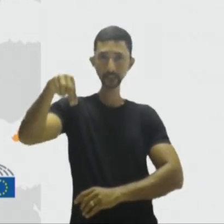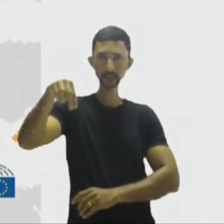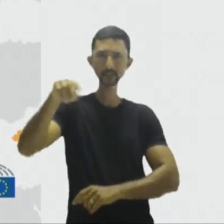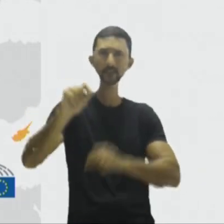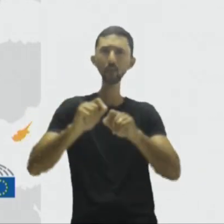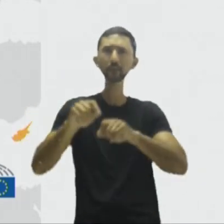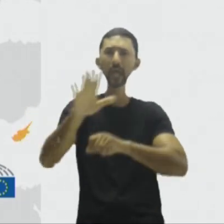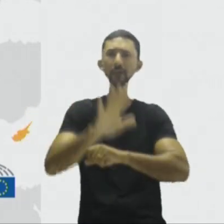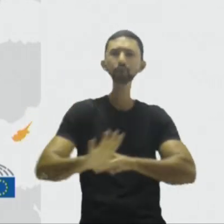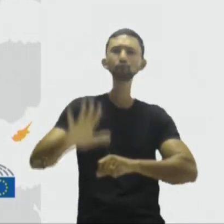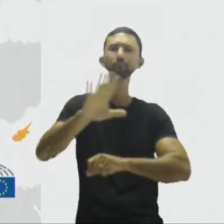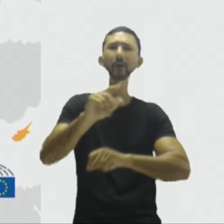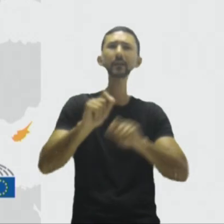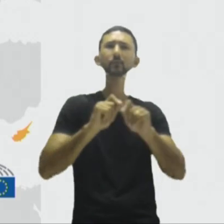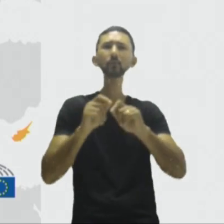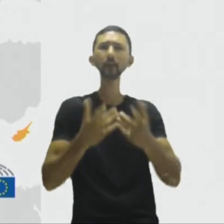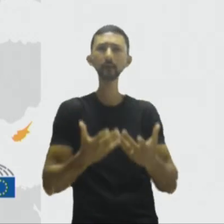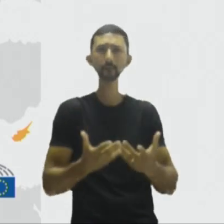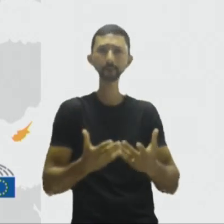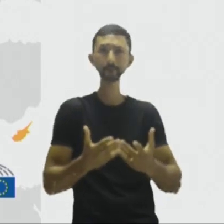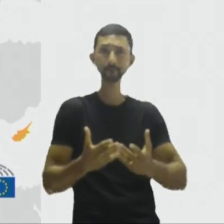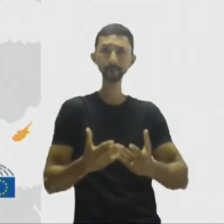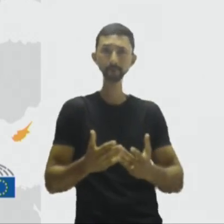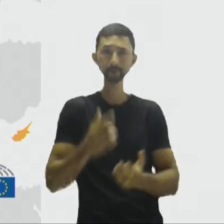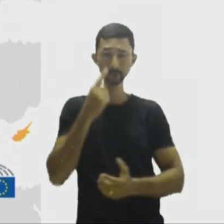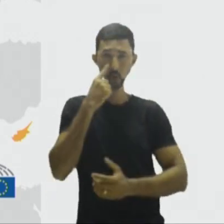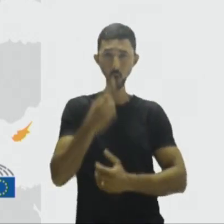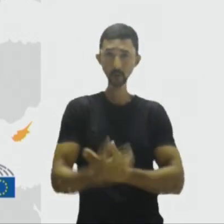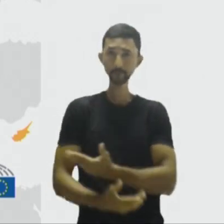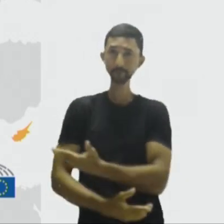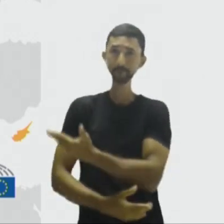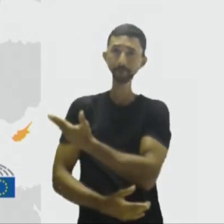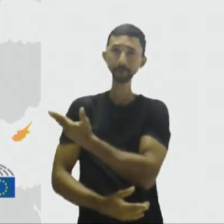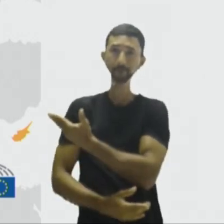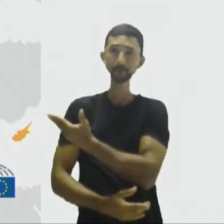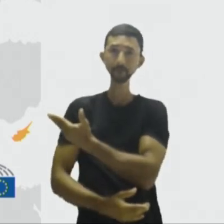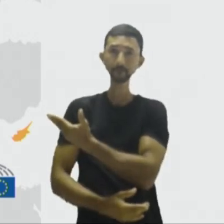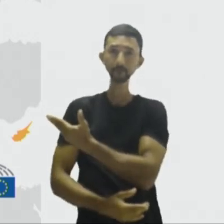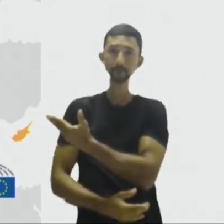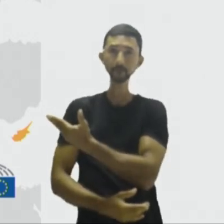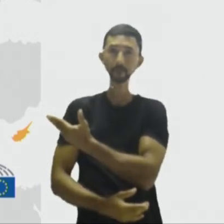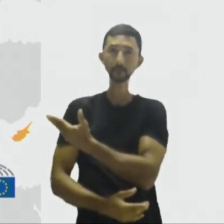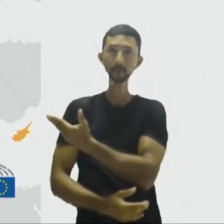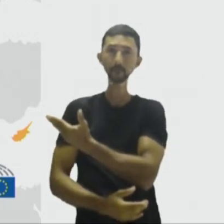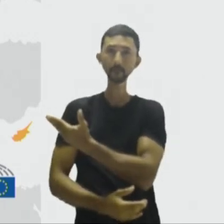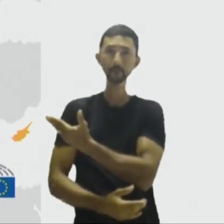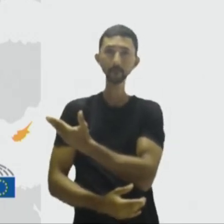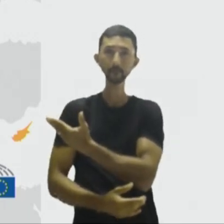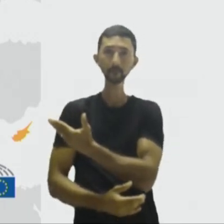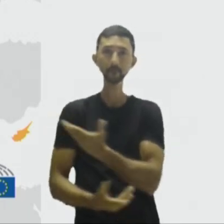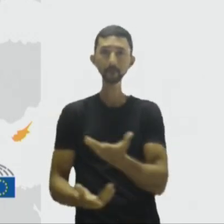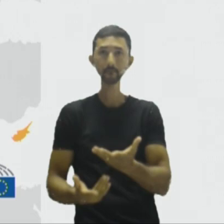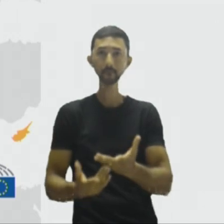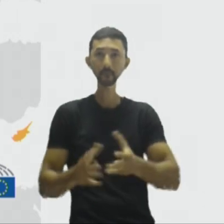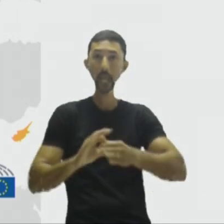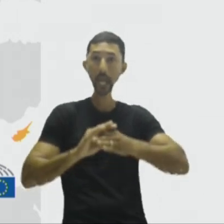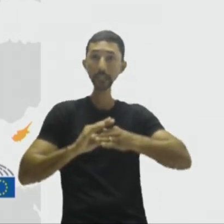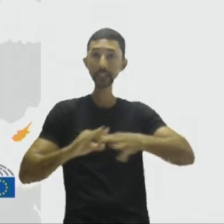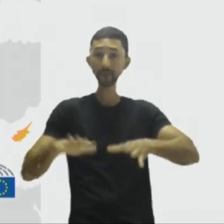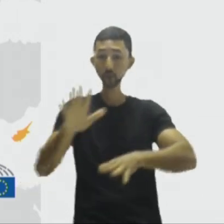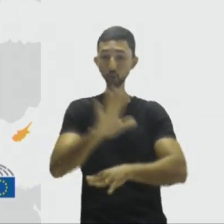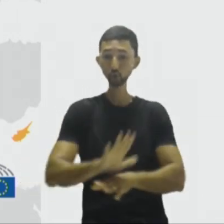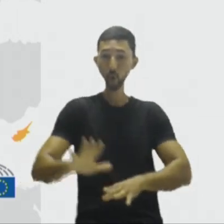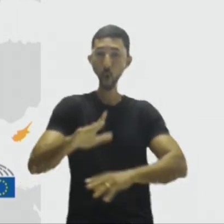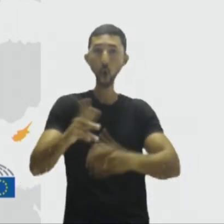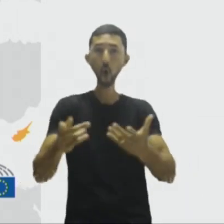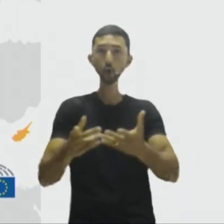esse espaço Schengen, queridos? Esse espaço, ele é de livre todos que estão